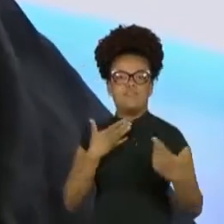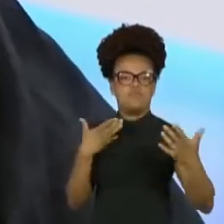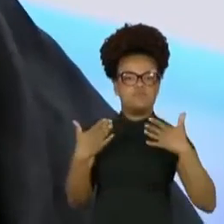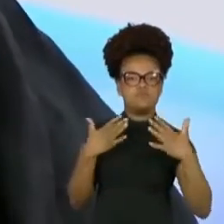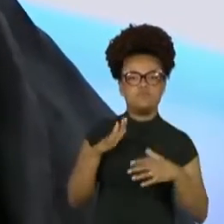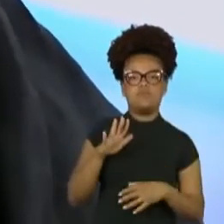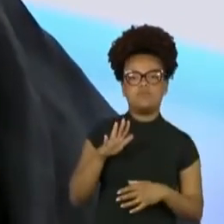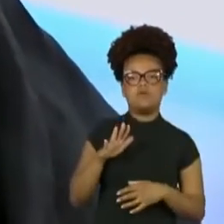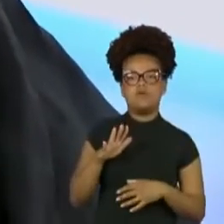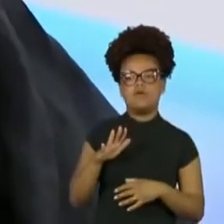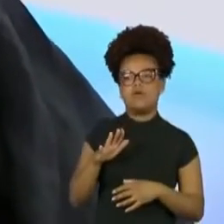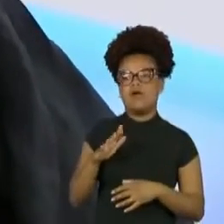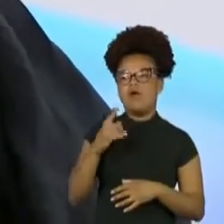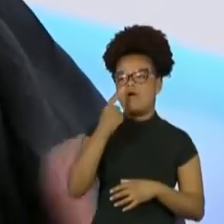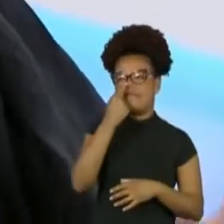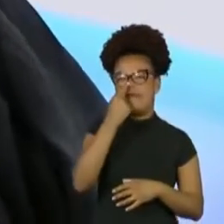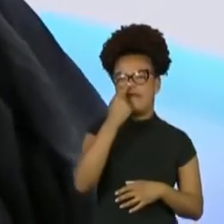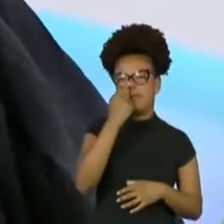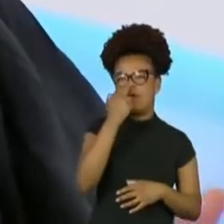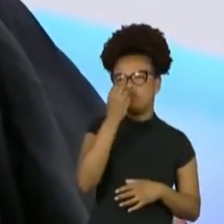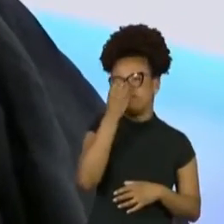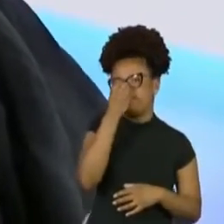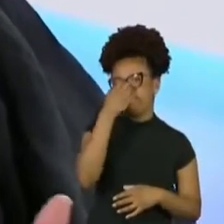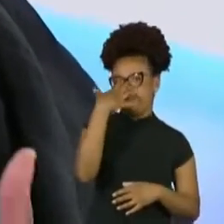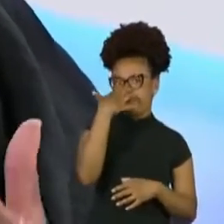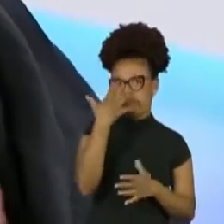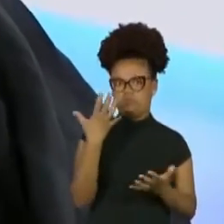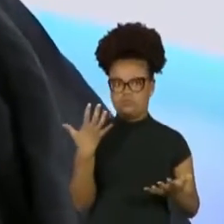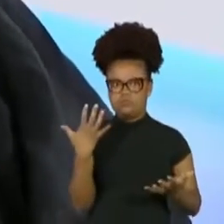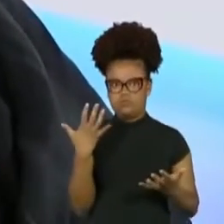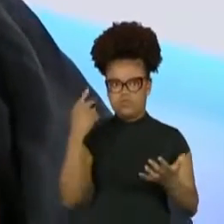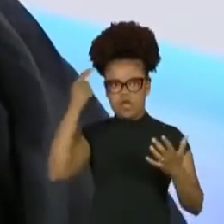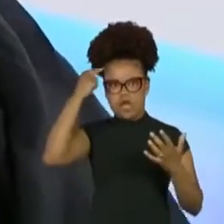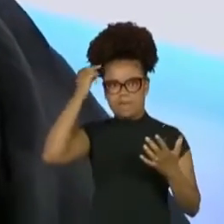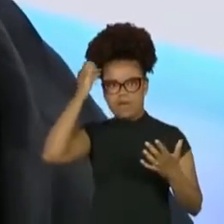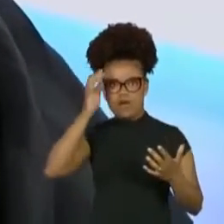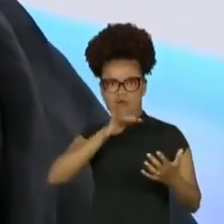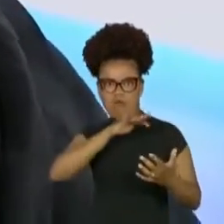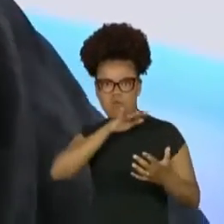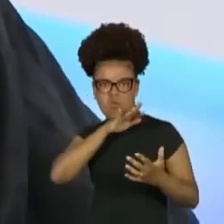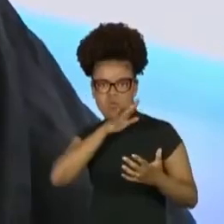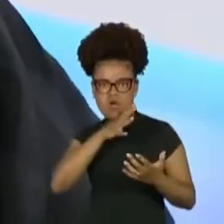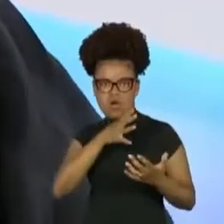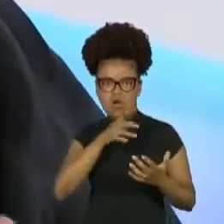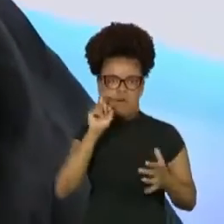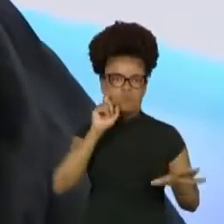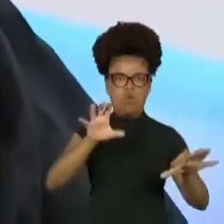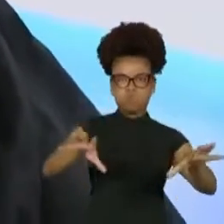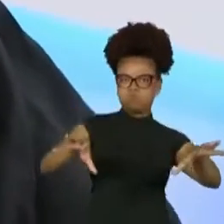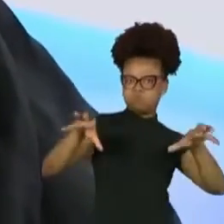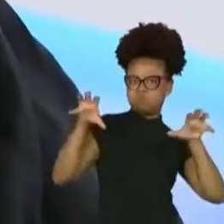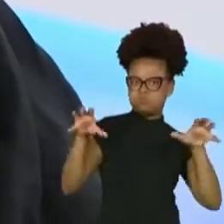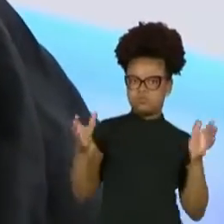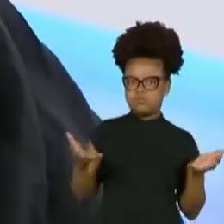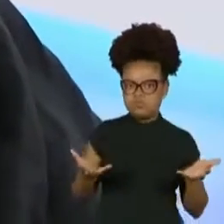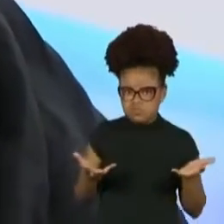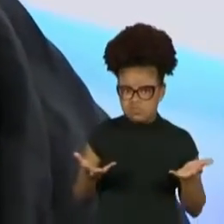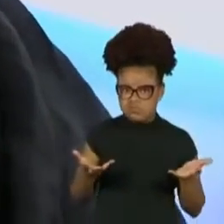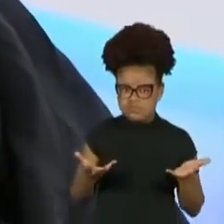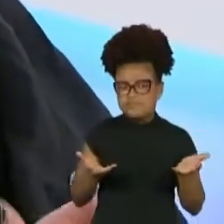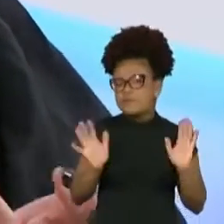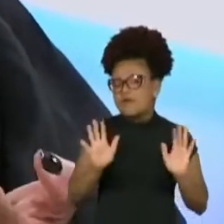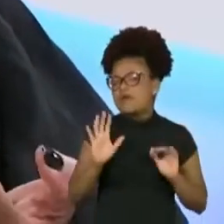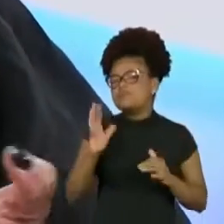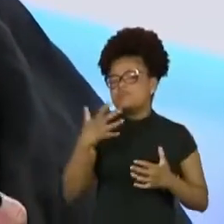ruim e seu bumbum é grande. Eu passei por um processo até de embranquecimento.